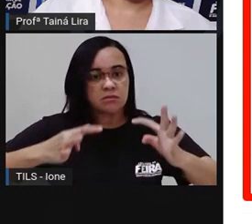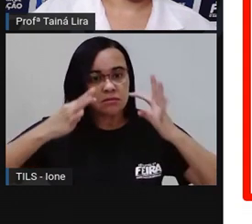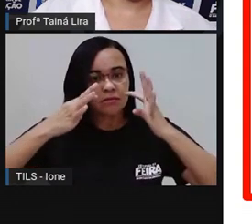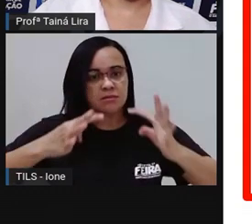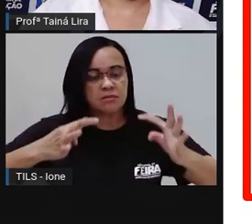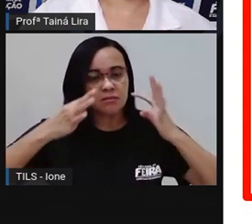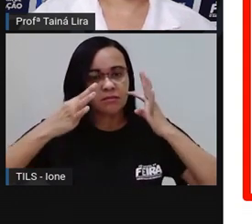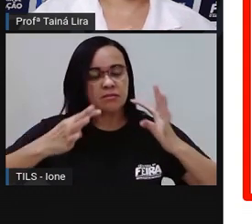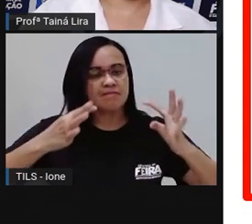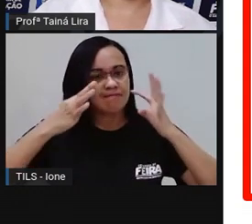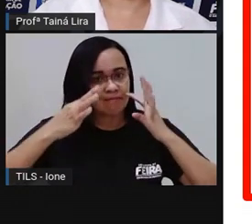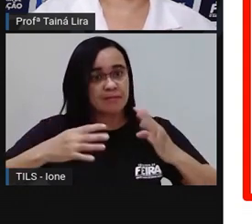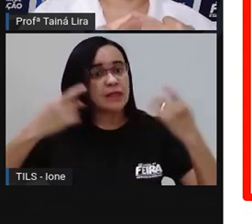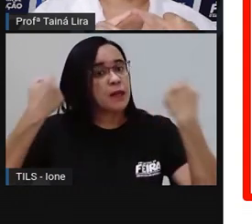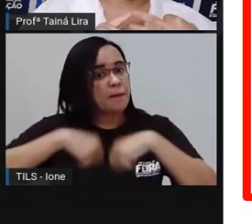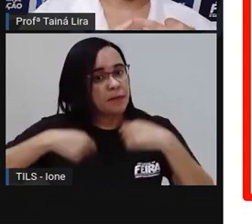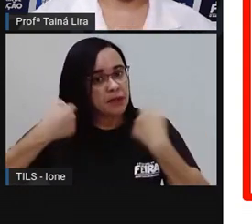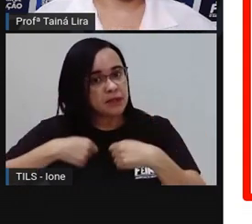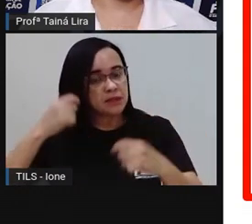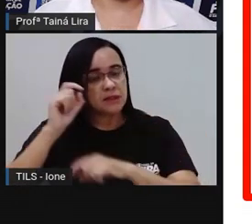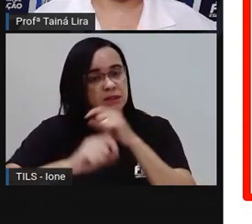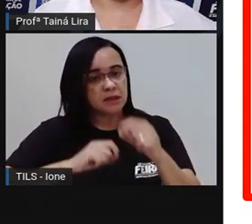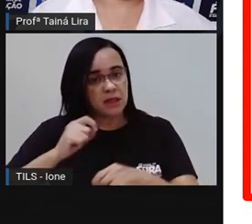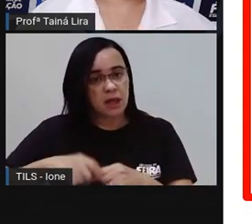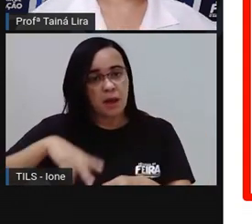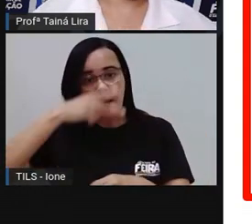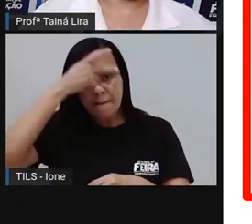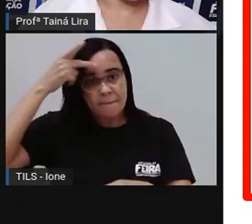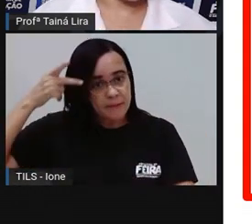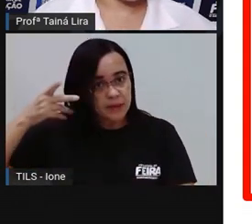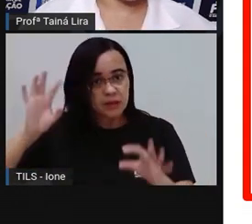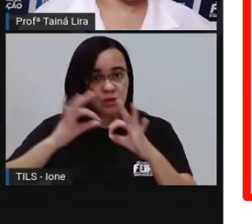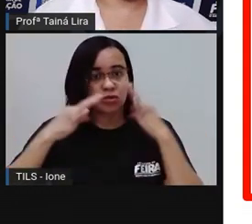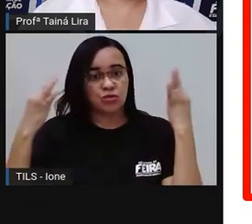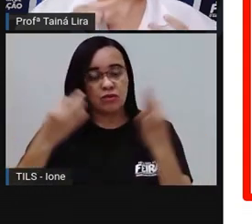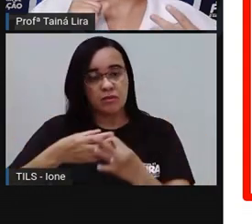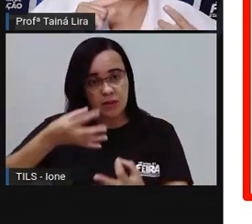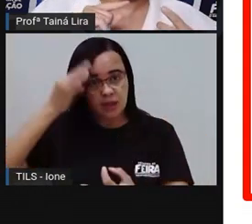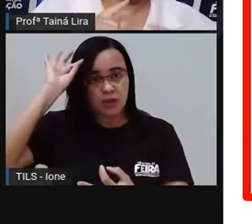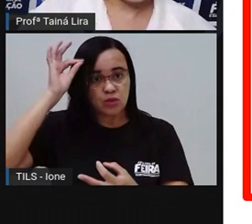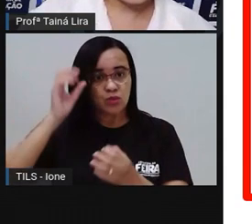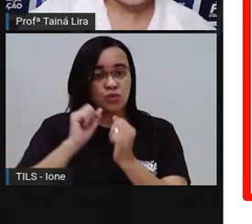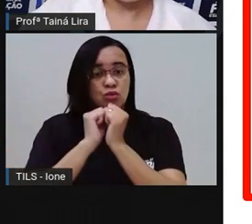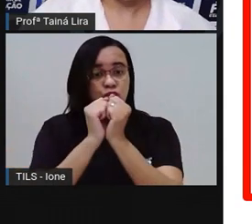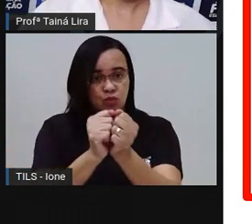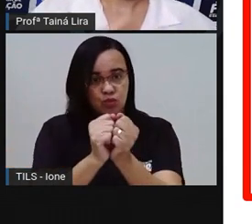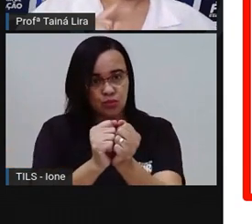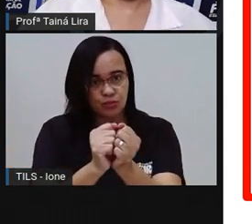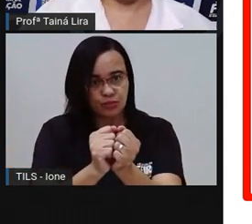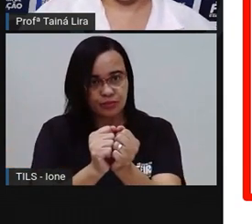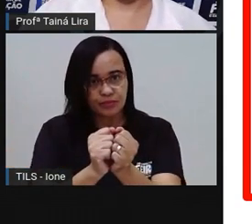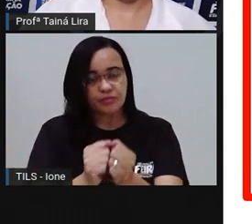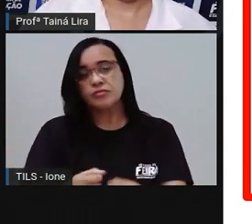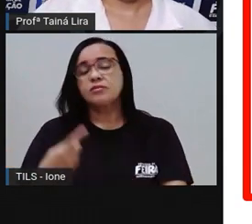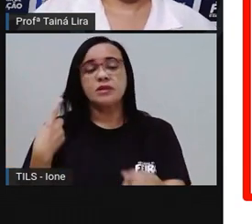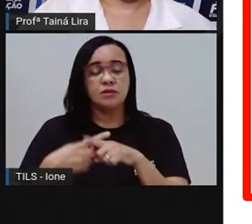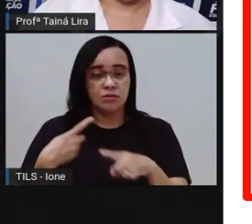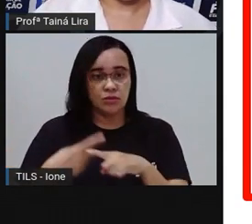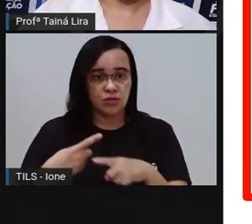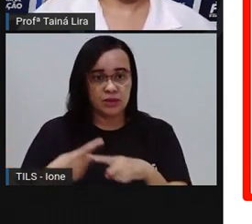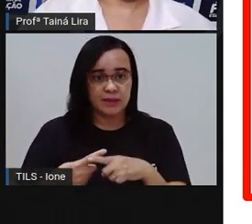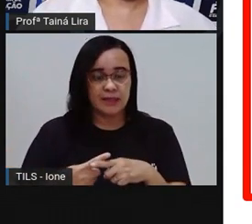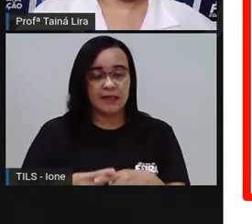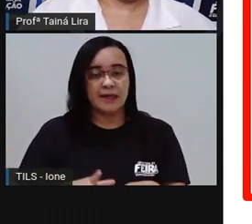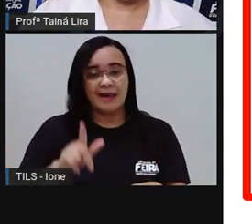precisa Cozinhar Precisa ir ao fogo Cuidado com o fogo É muito perigoso Cuidado com o gás Também Tá